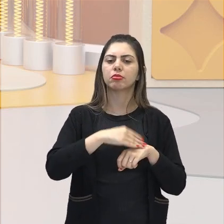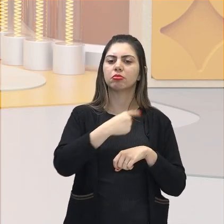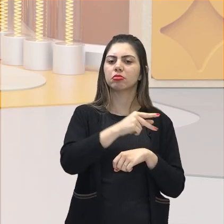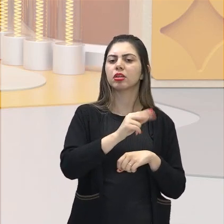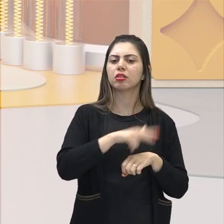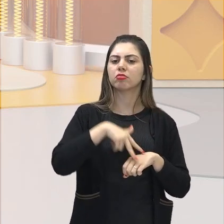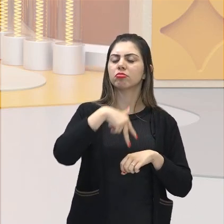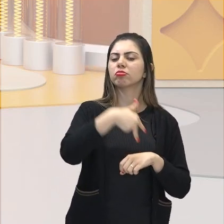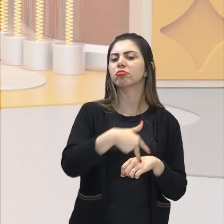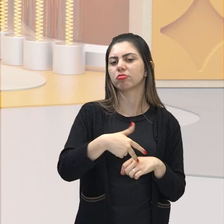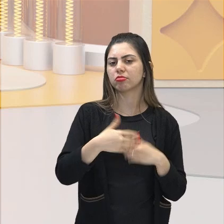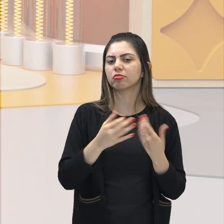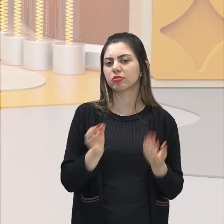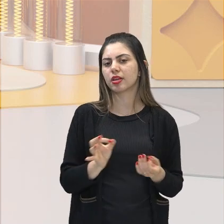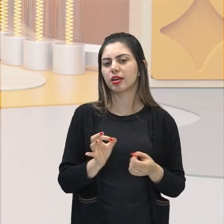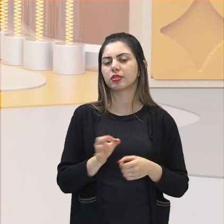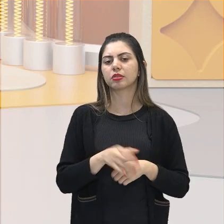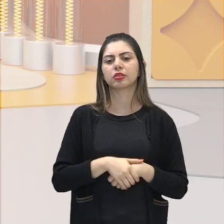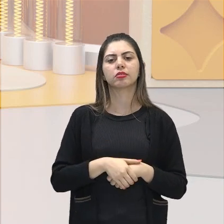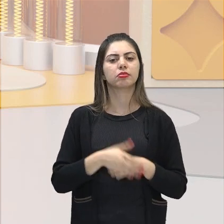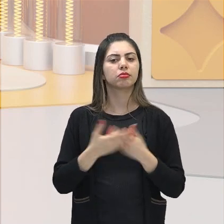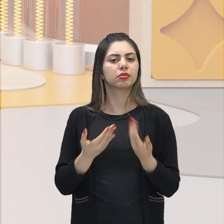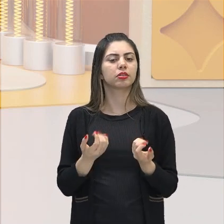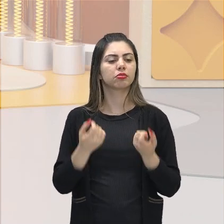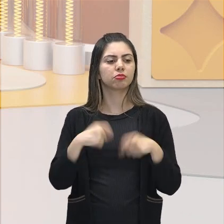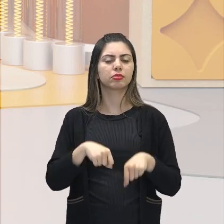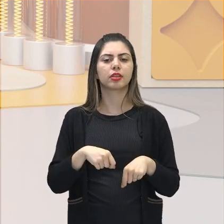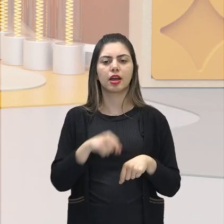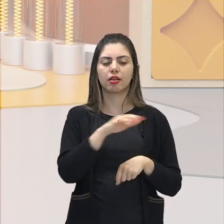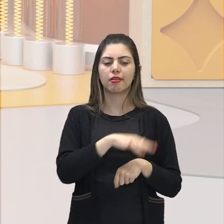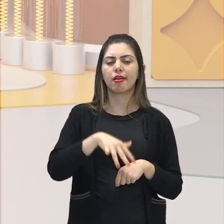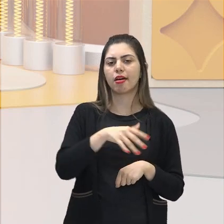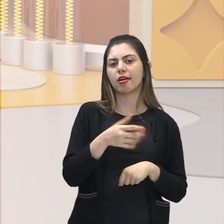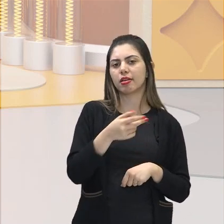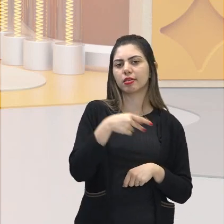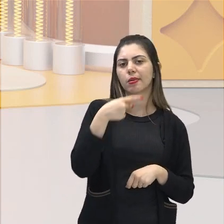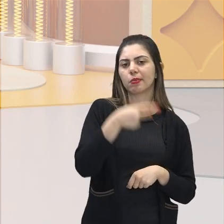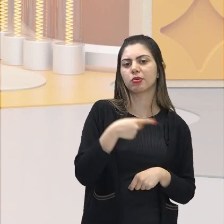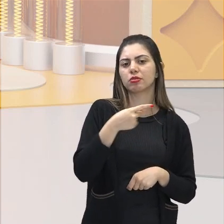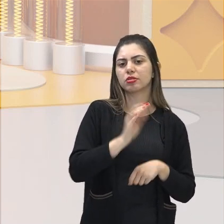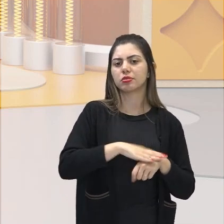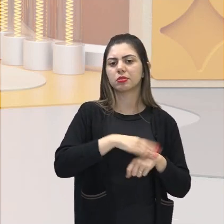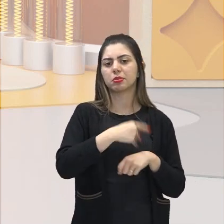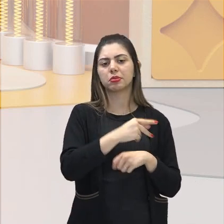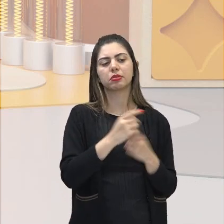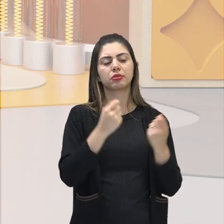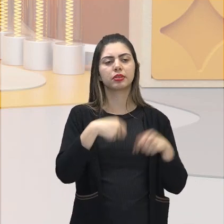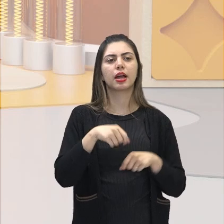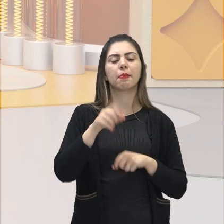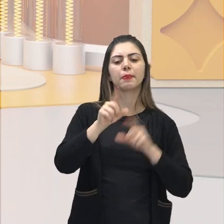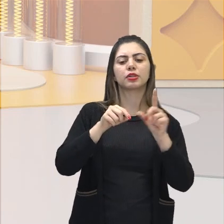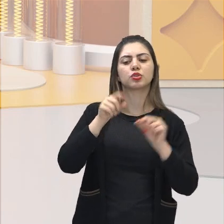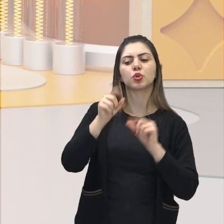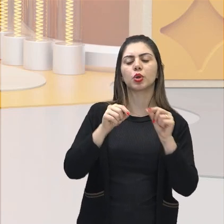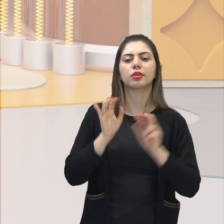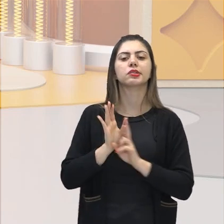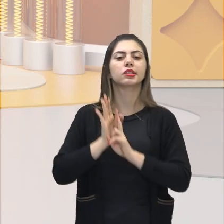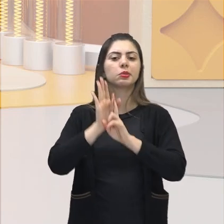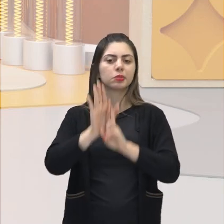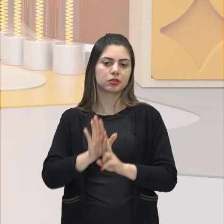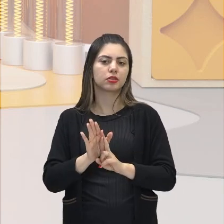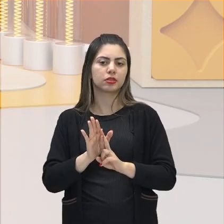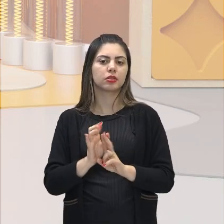autodominância, mas que isso possesse se autogerir politicamente, podendo escolher seus próprios representantes que não fossem mais